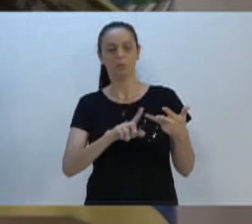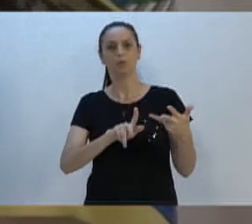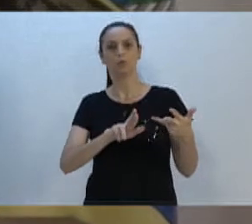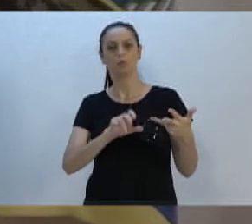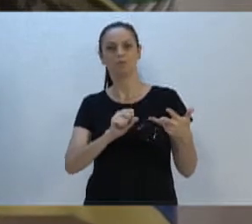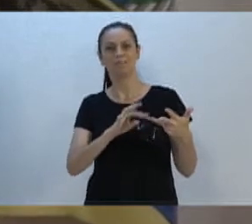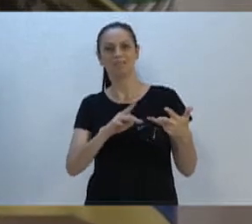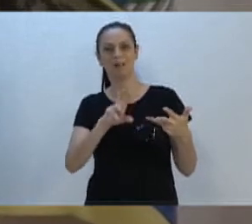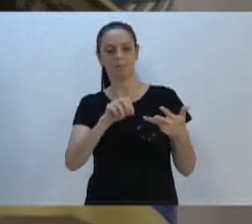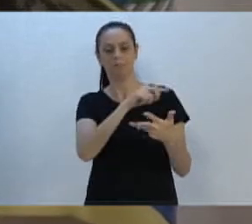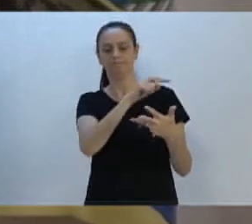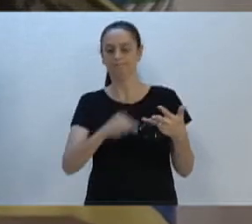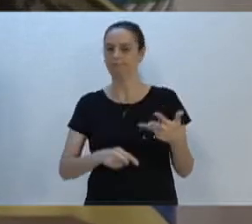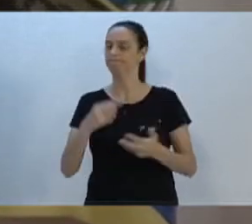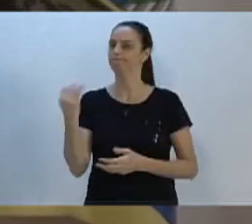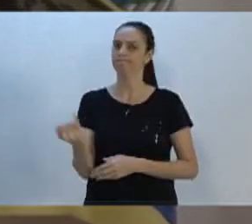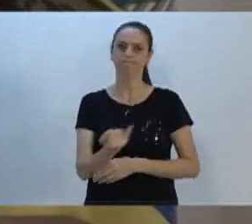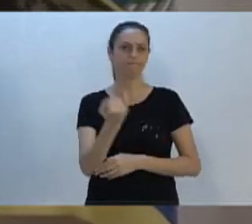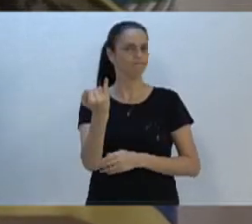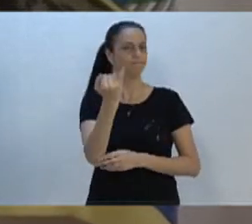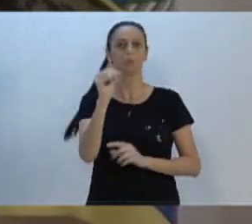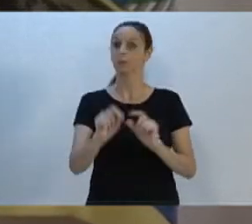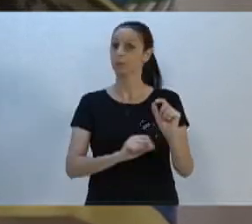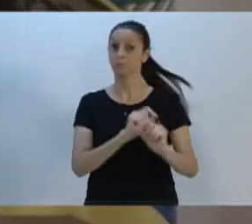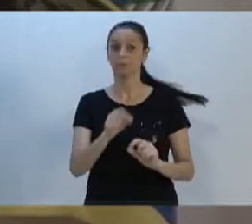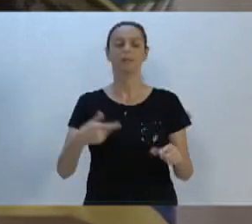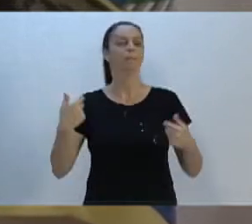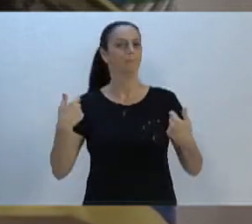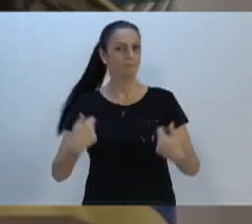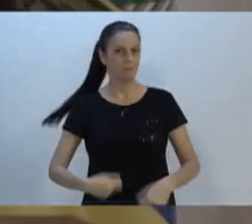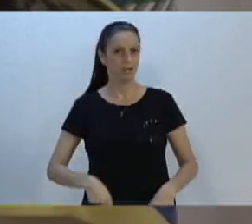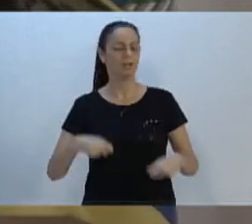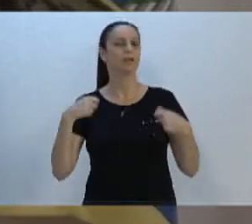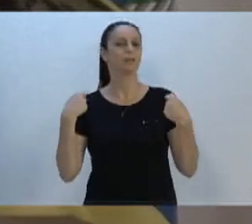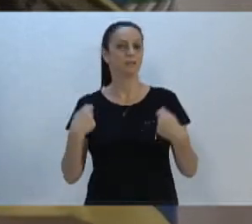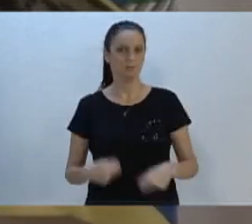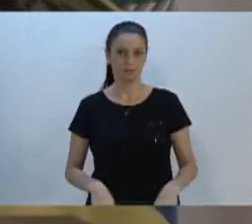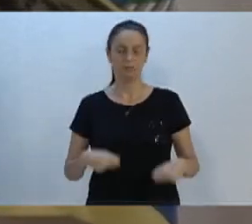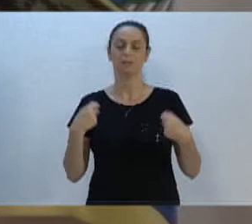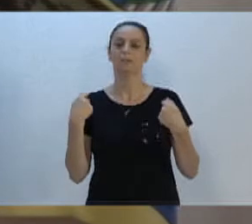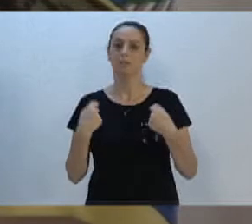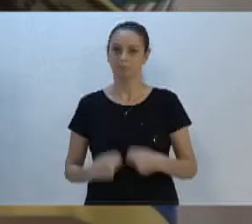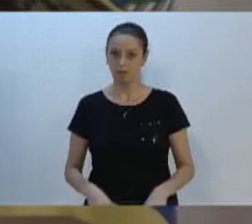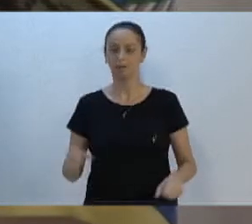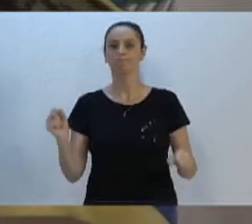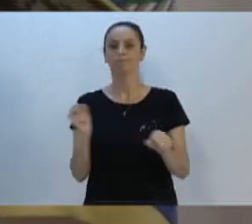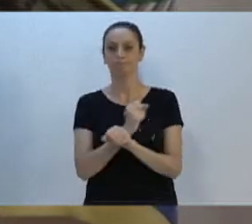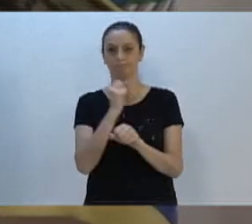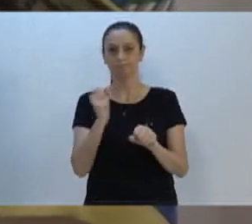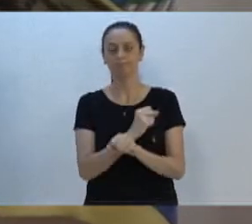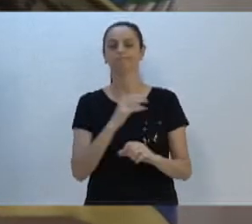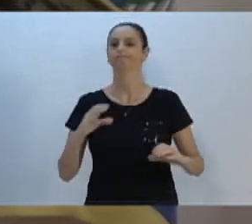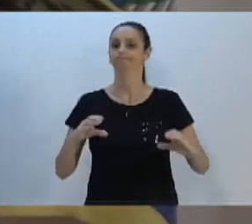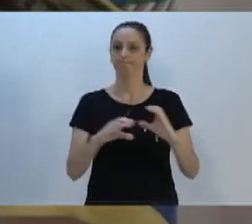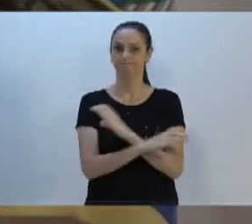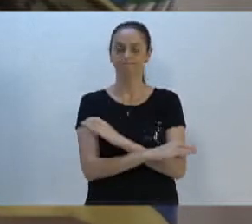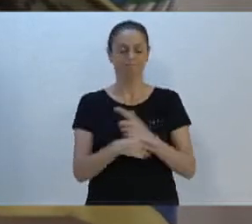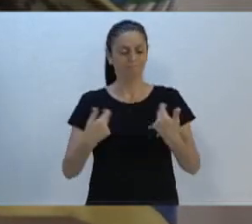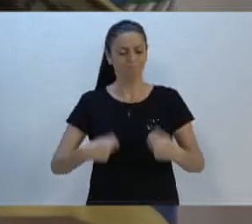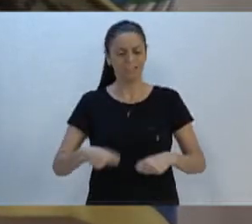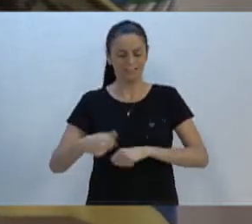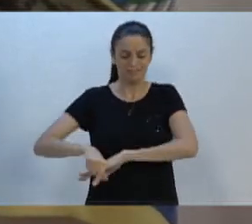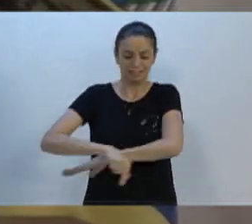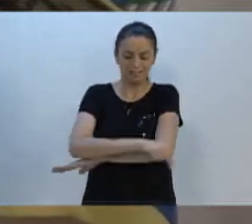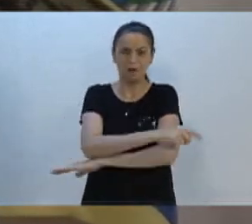Zimmermann. É fundamental que nós tenhamos a conclusão dessas calçadas